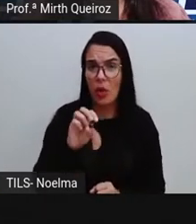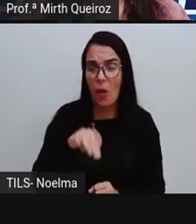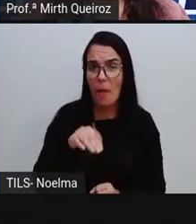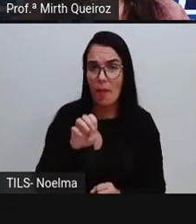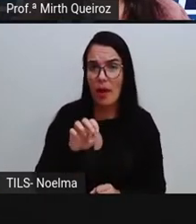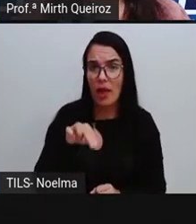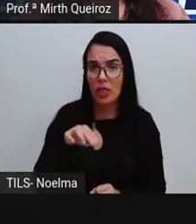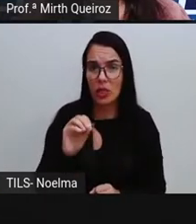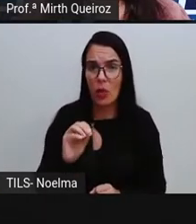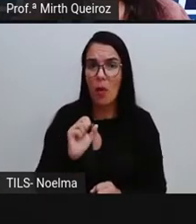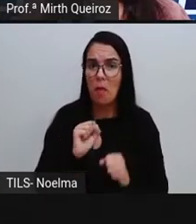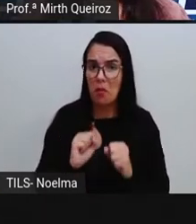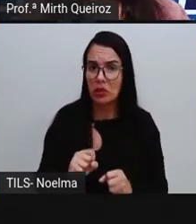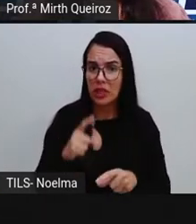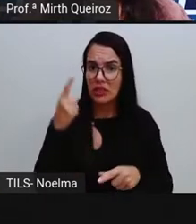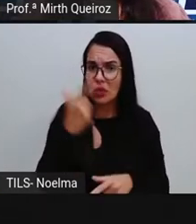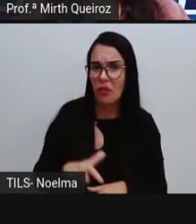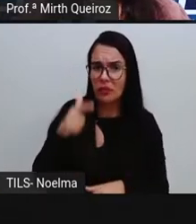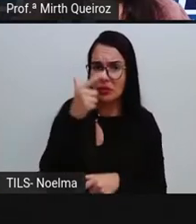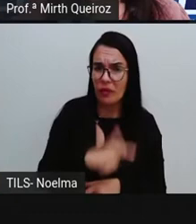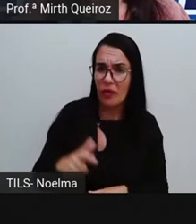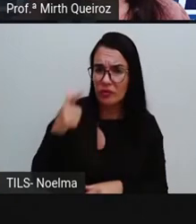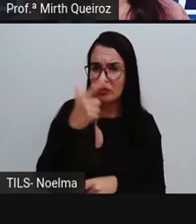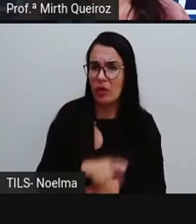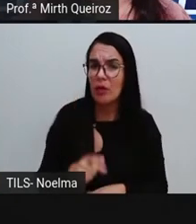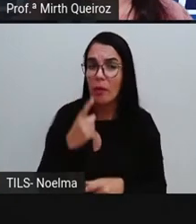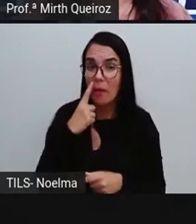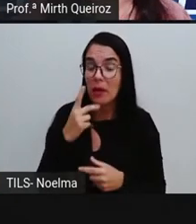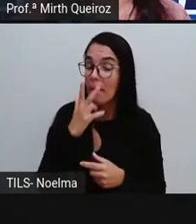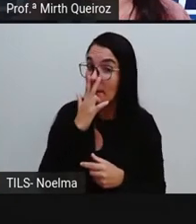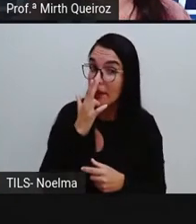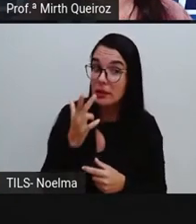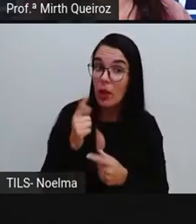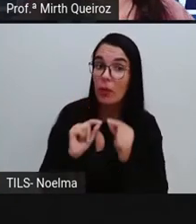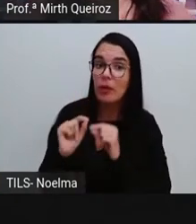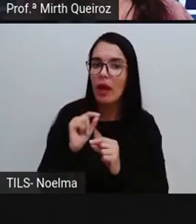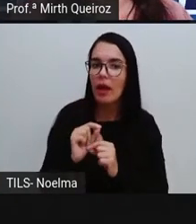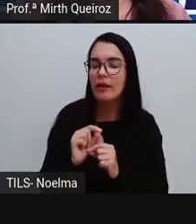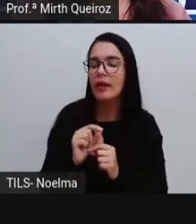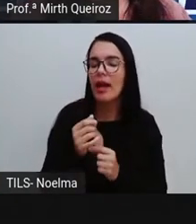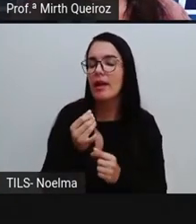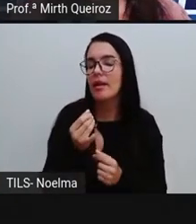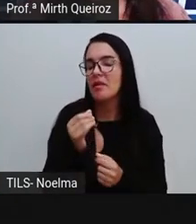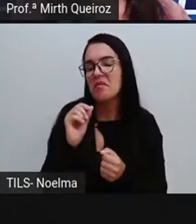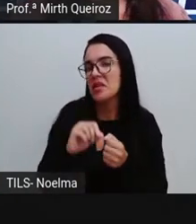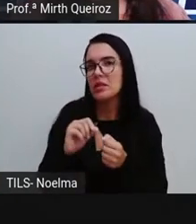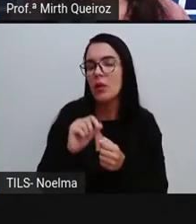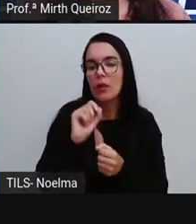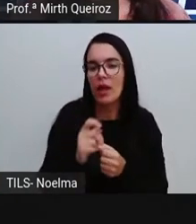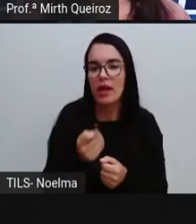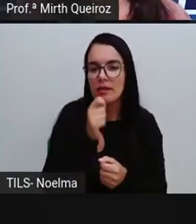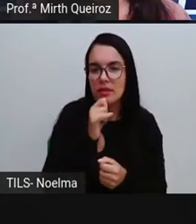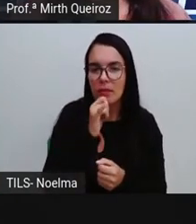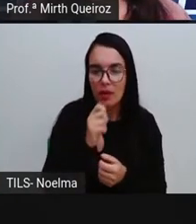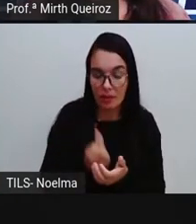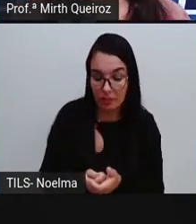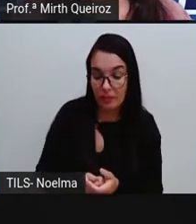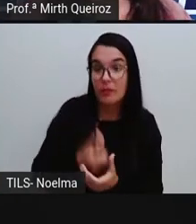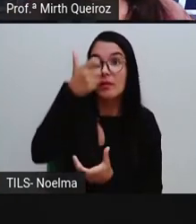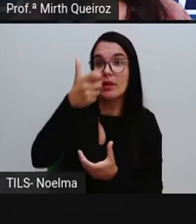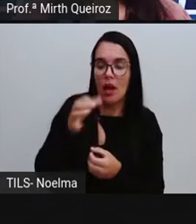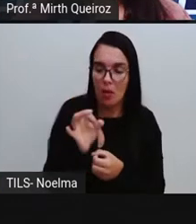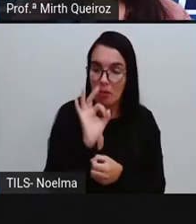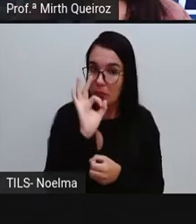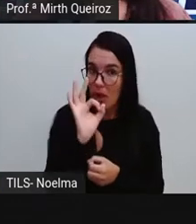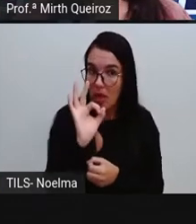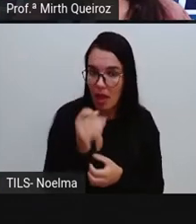semelhante, apresenta resultados imprevisíveis. Por exemplo, quando a gente joga uma moeda, a chance de sair cara ou coroa, embora a